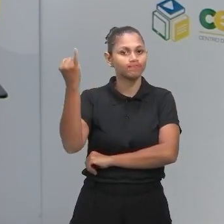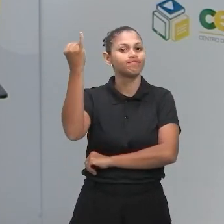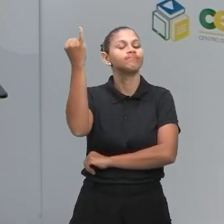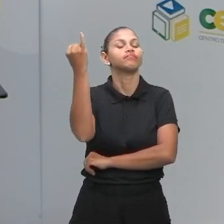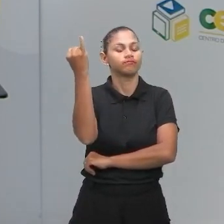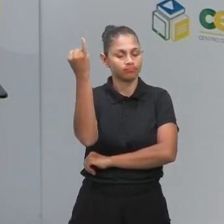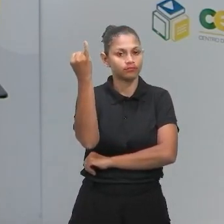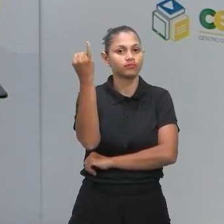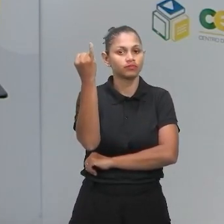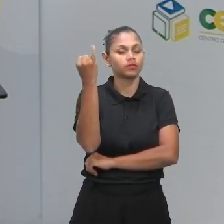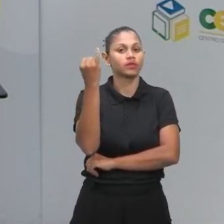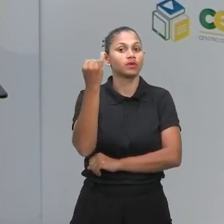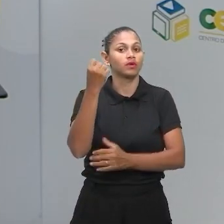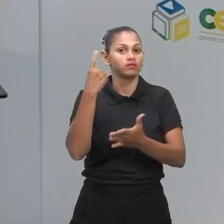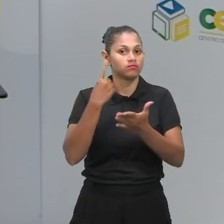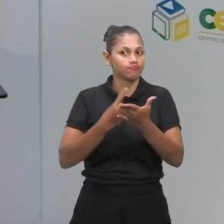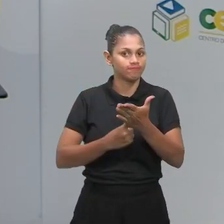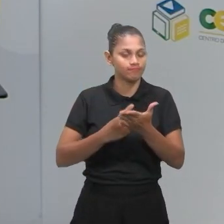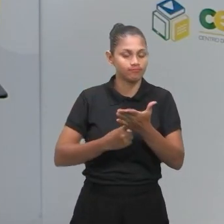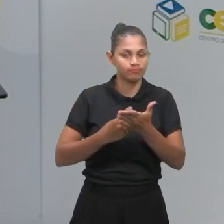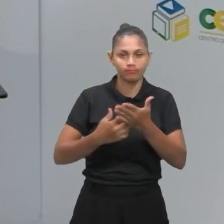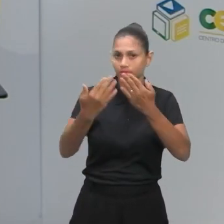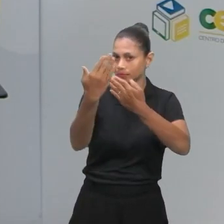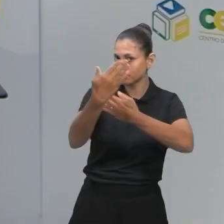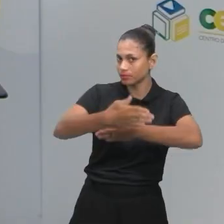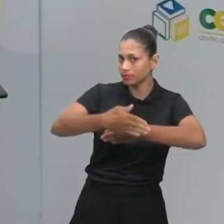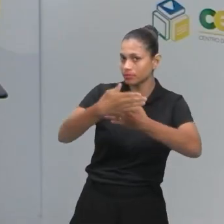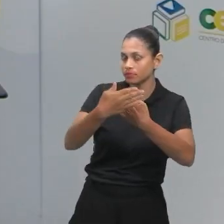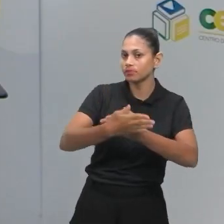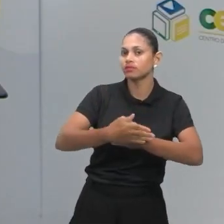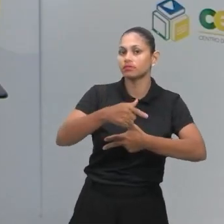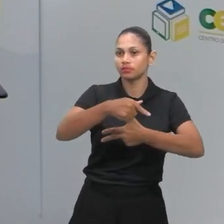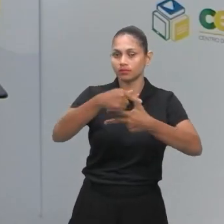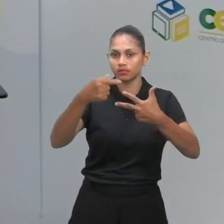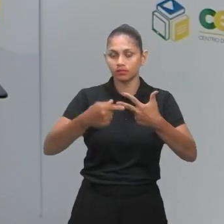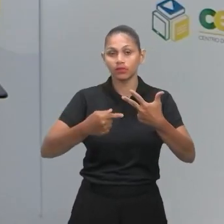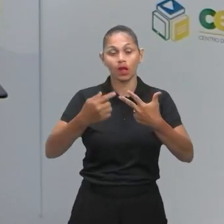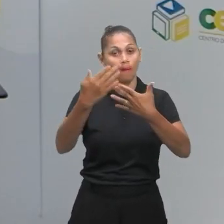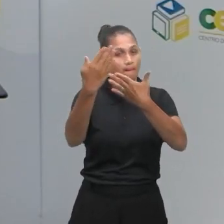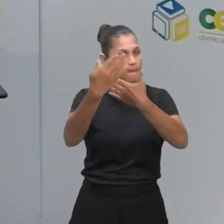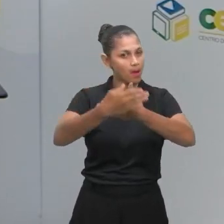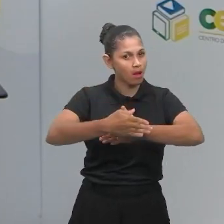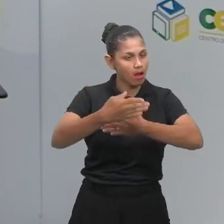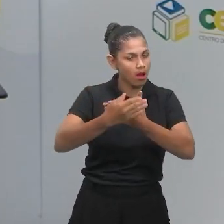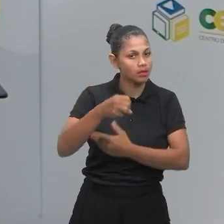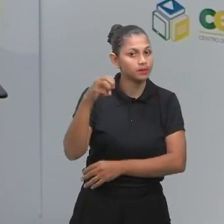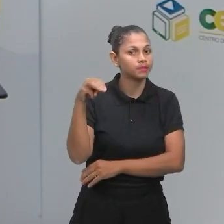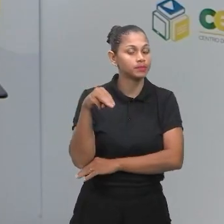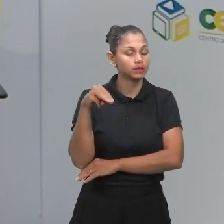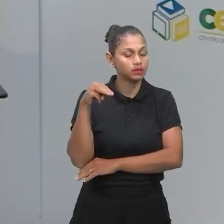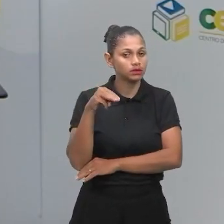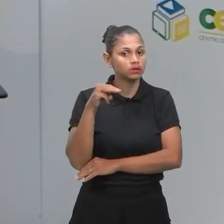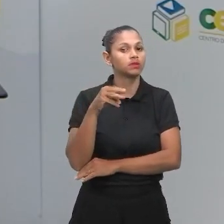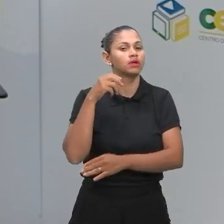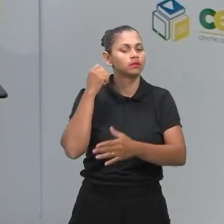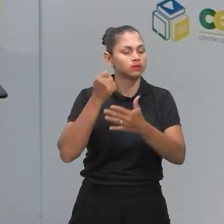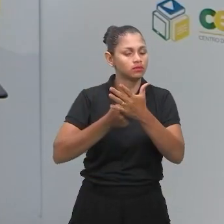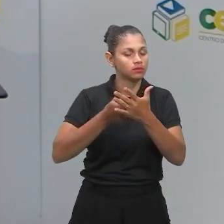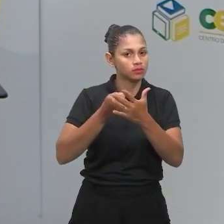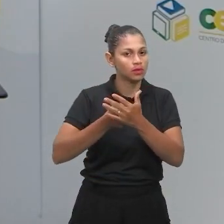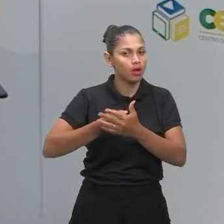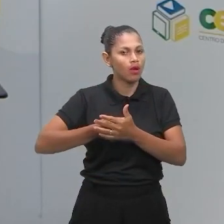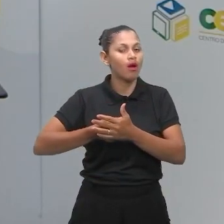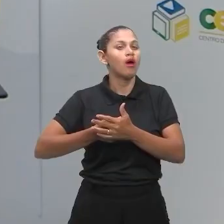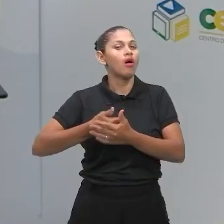decisivo na sua prova do Enem. Vale salientar que a prova de matemática é cobrada no segundo domingo de prova,